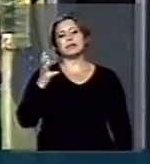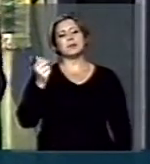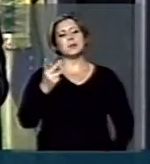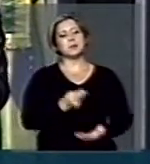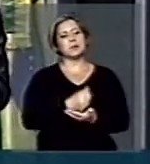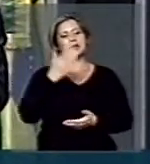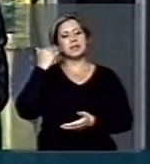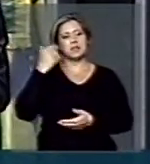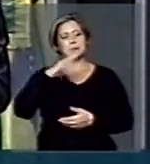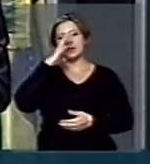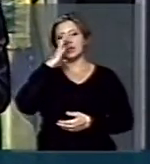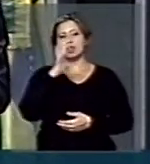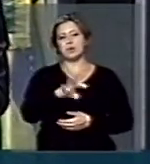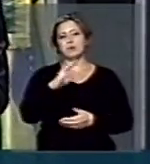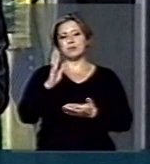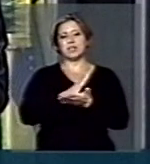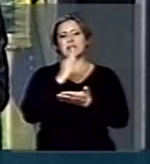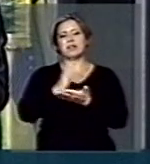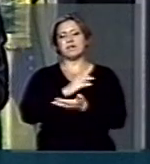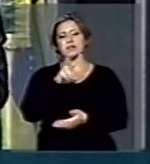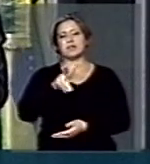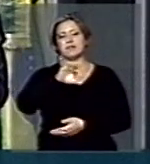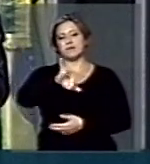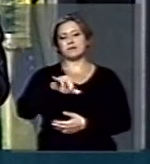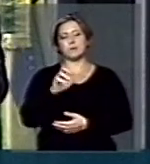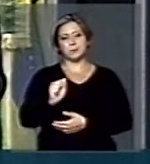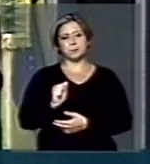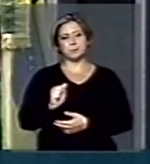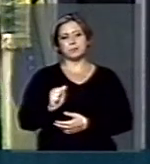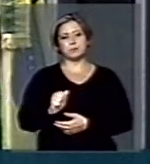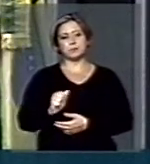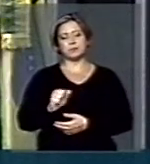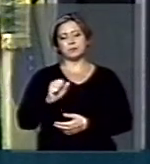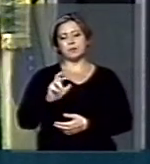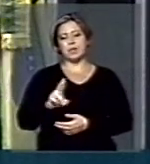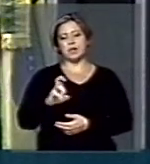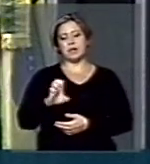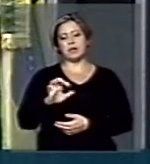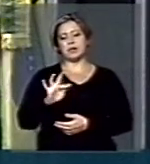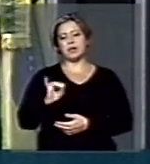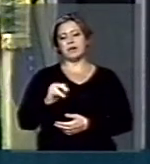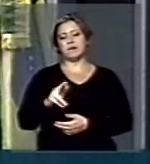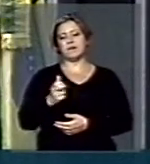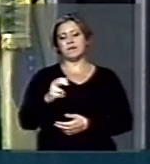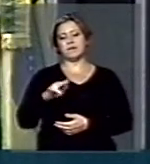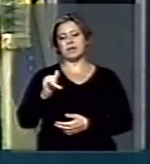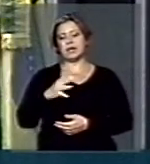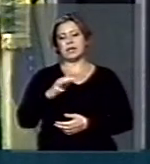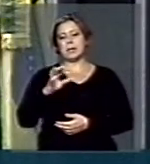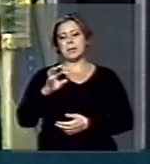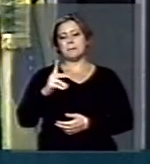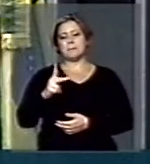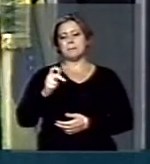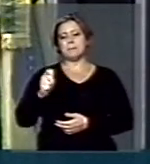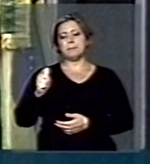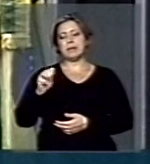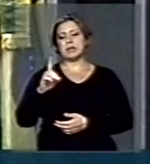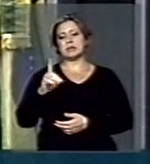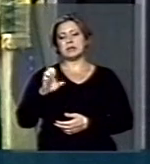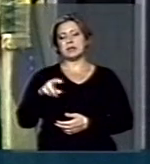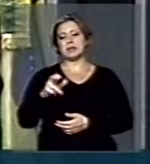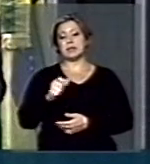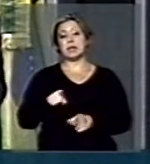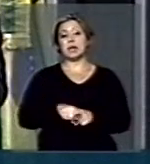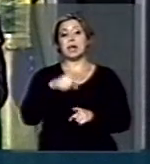e denunciada pela revista Veja, da refinaria Passadena, no Texas, que o governo